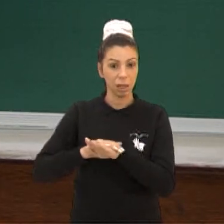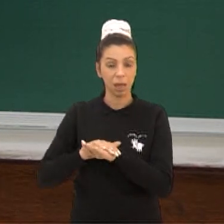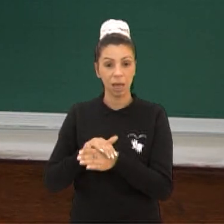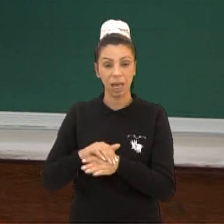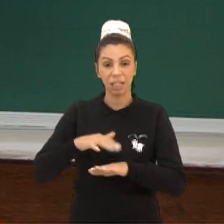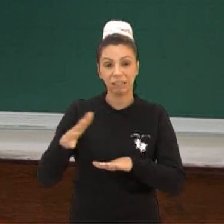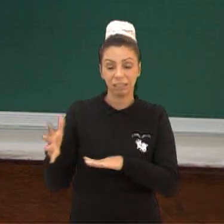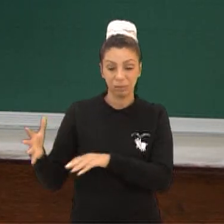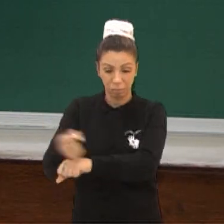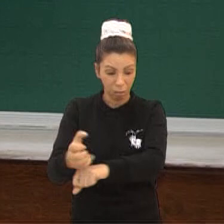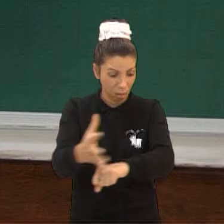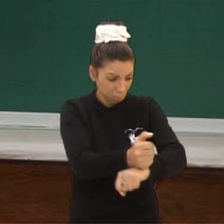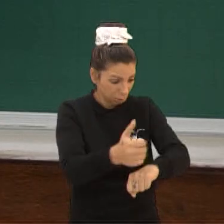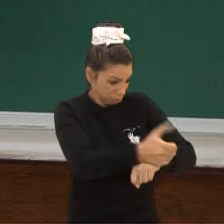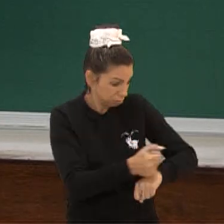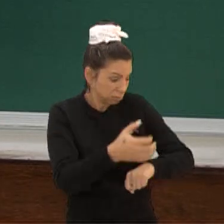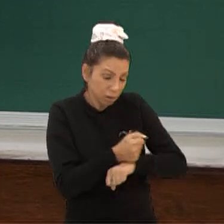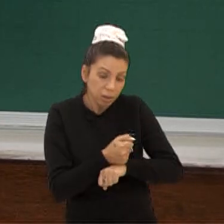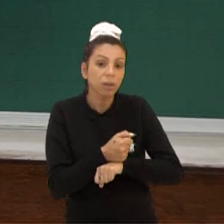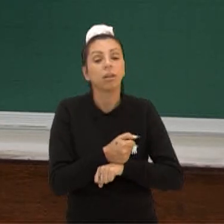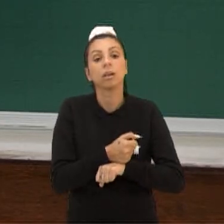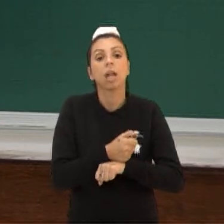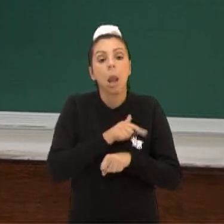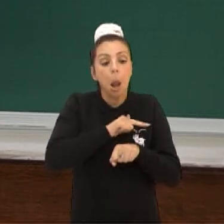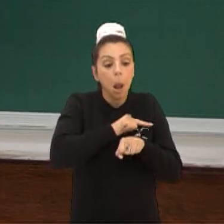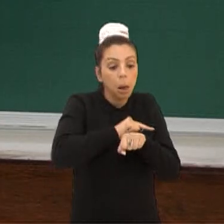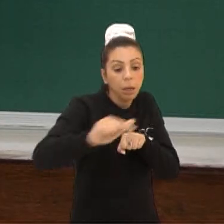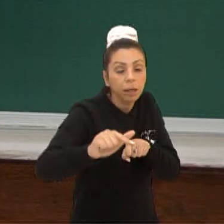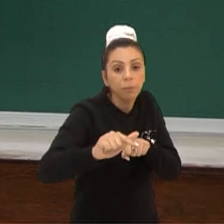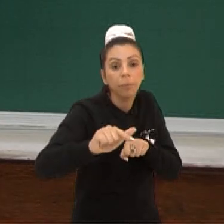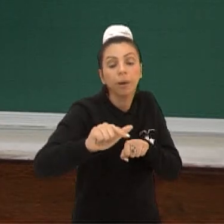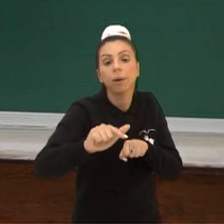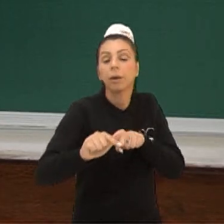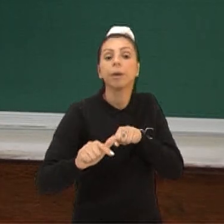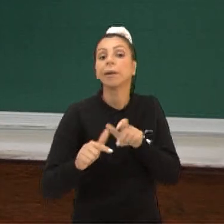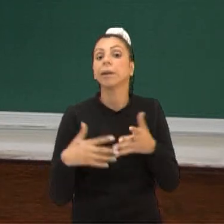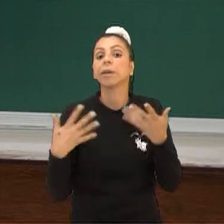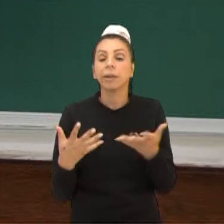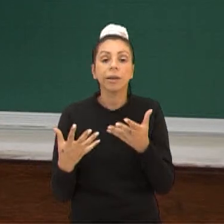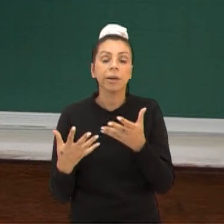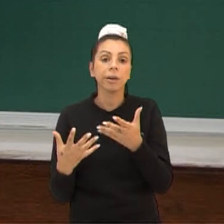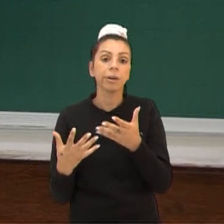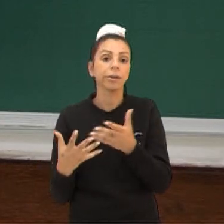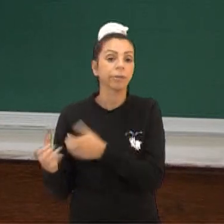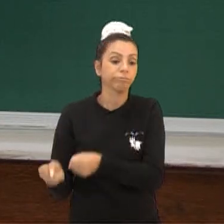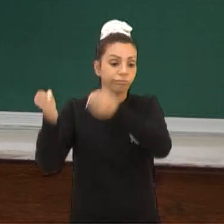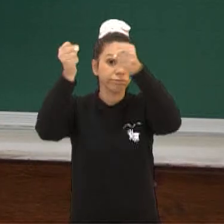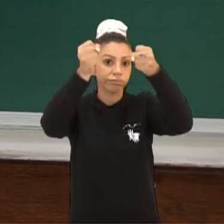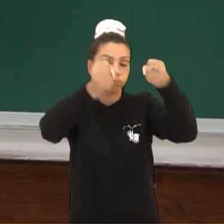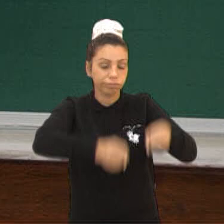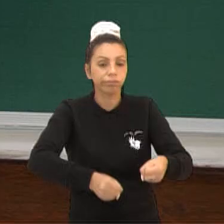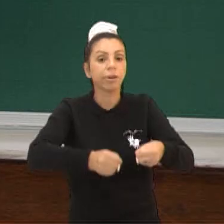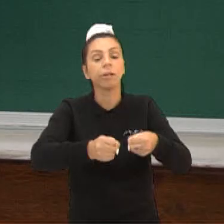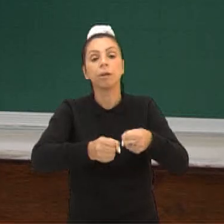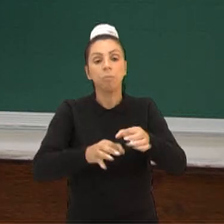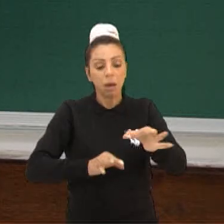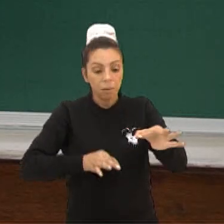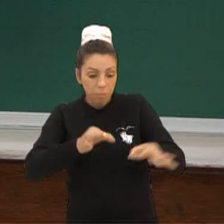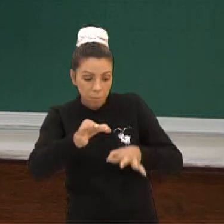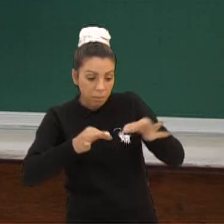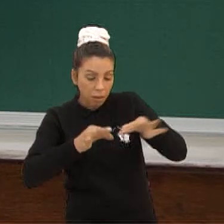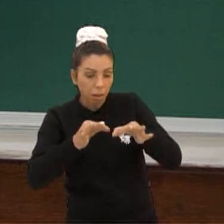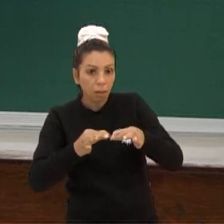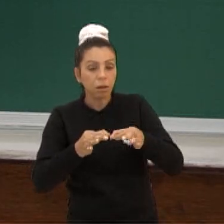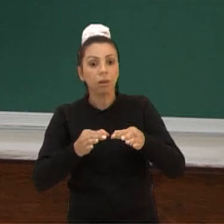colocar o quê? As suas feitorias, o seu processamento de riquezas para que pudesse preparar esse material,